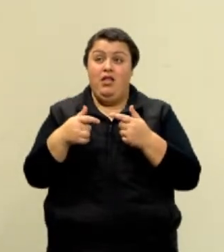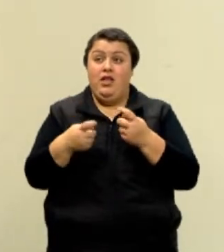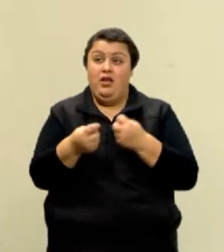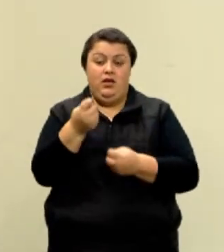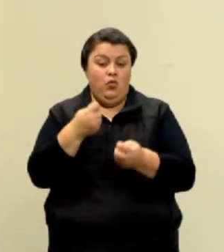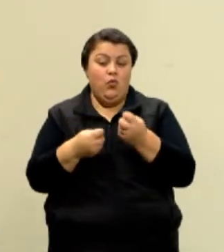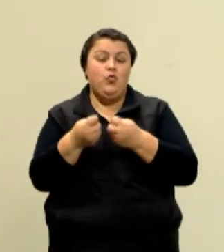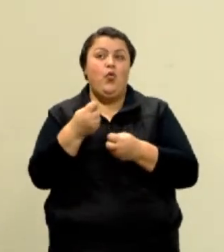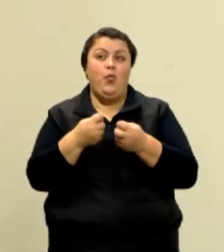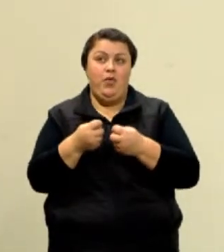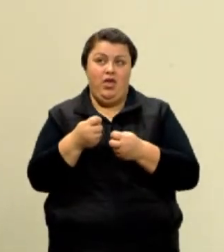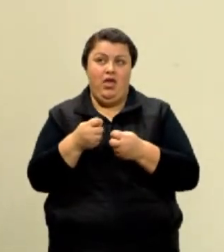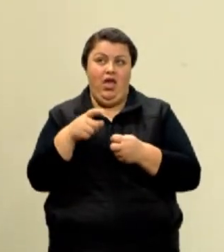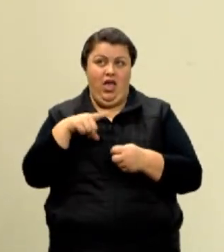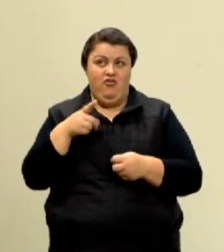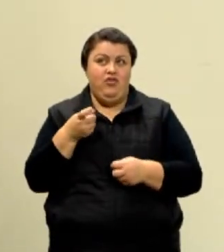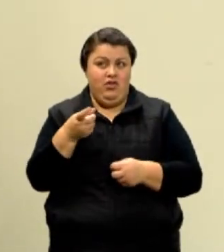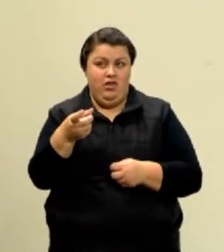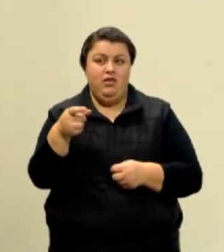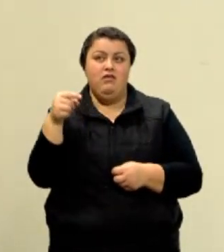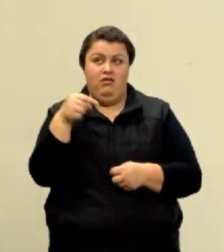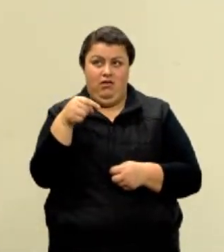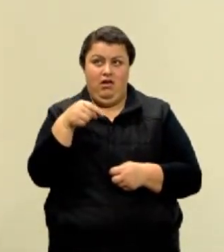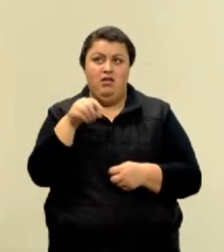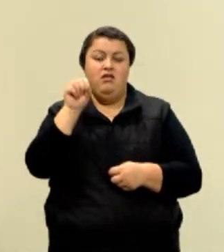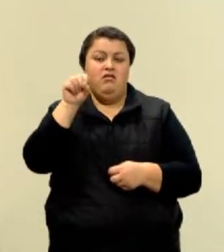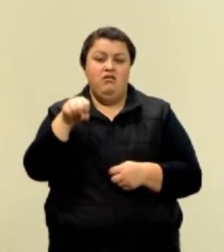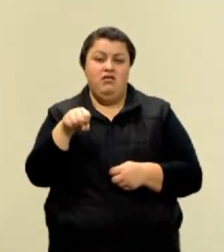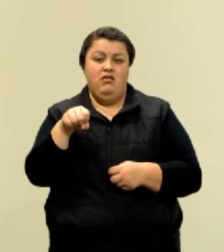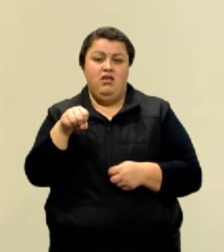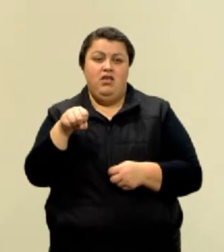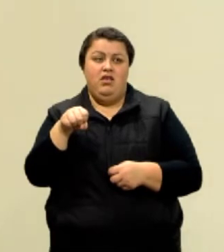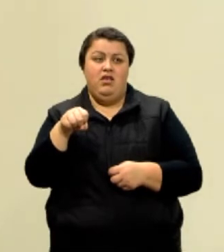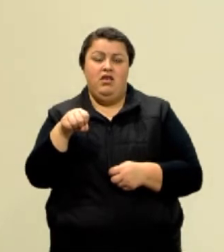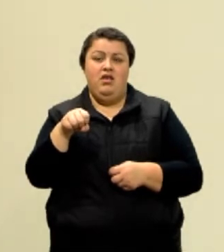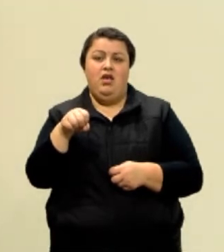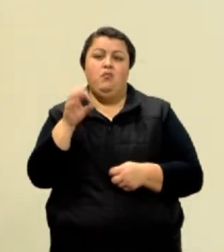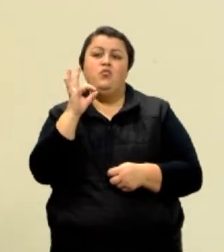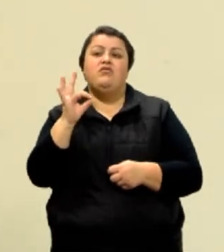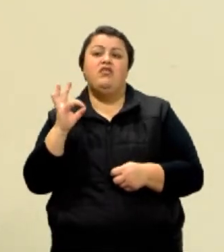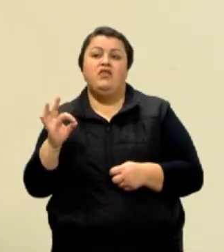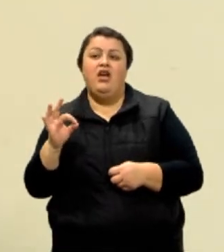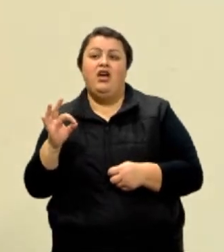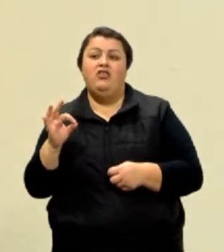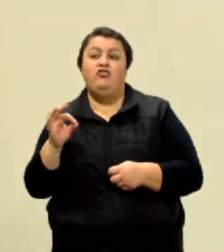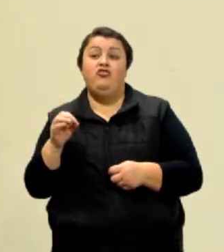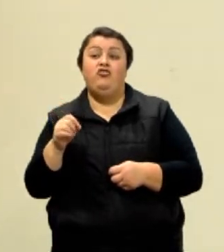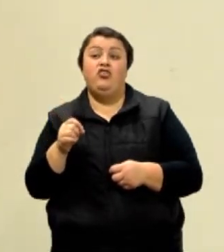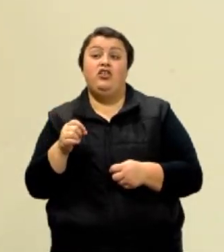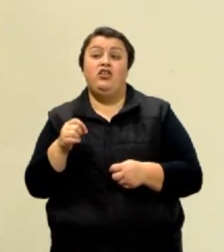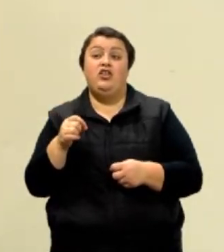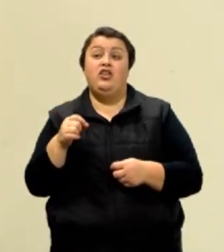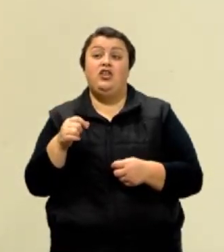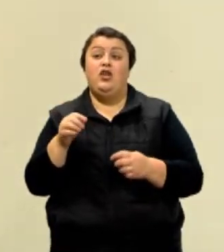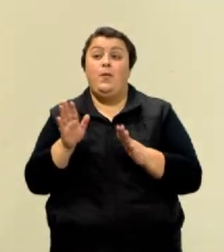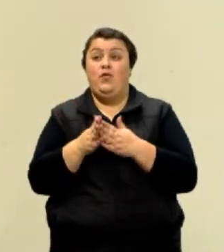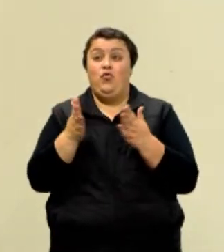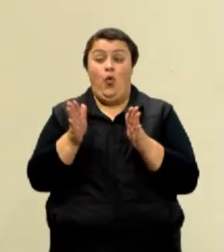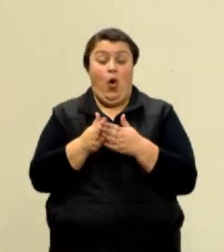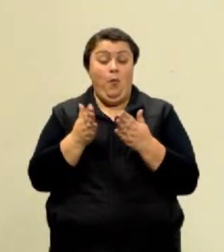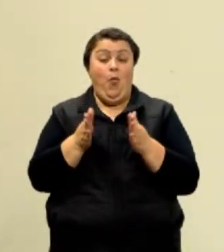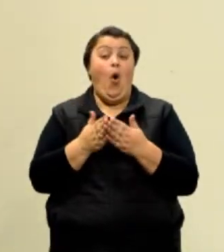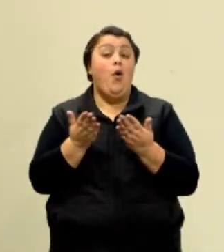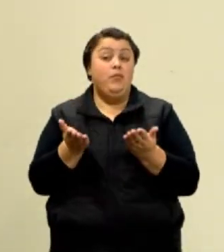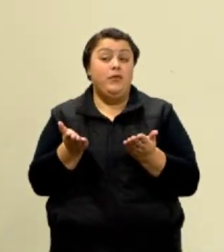essa grandeza é de interesse deles? A taxa de inflação, a taxa de desemprego, grandezas